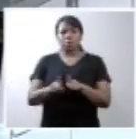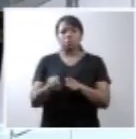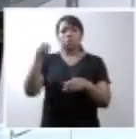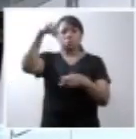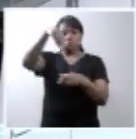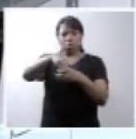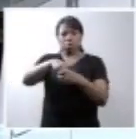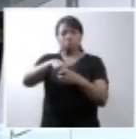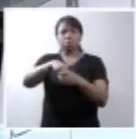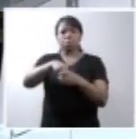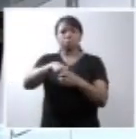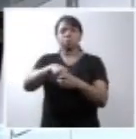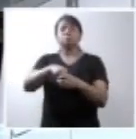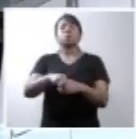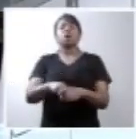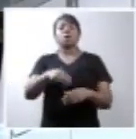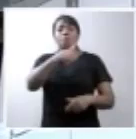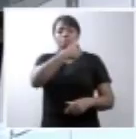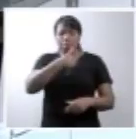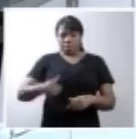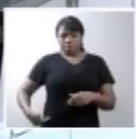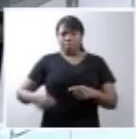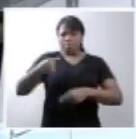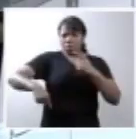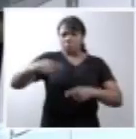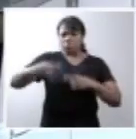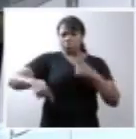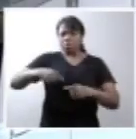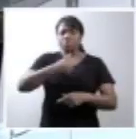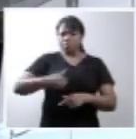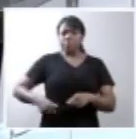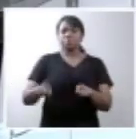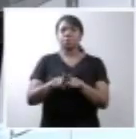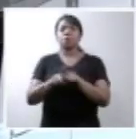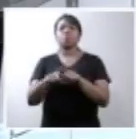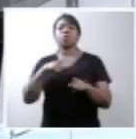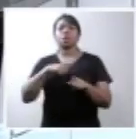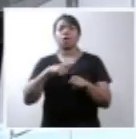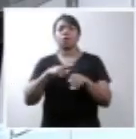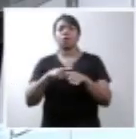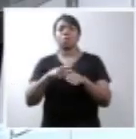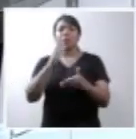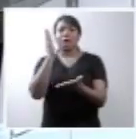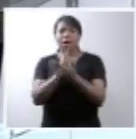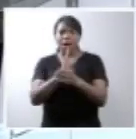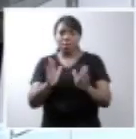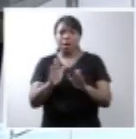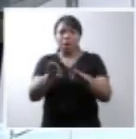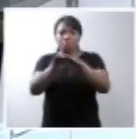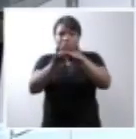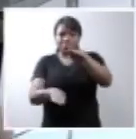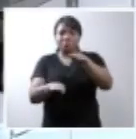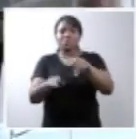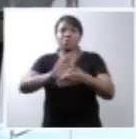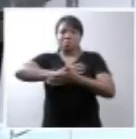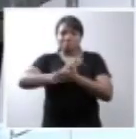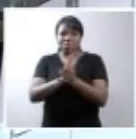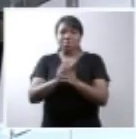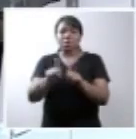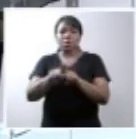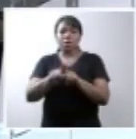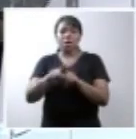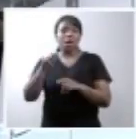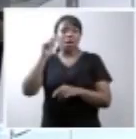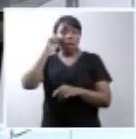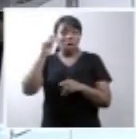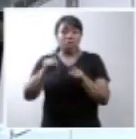Políticas públicas inclusivas são aquelas que, simultaneamente, combatem a desigualdade social, ratificam a diversidade humana como